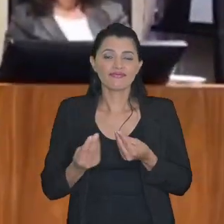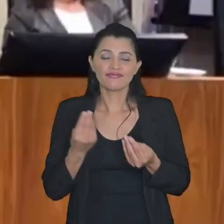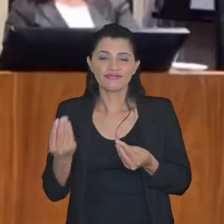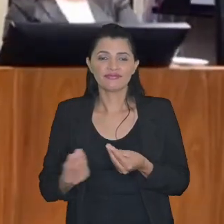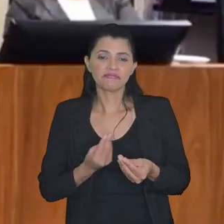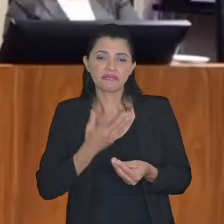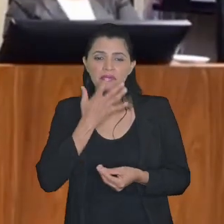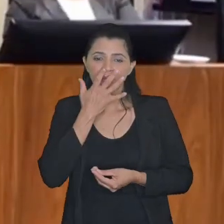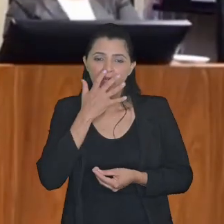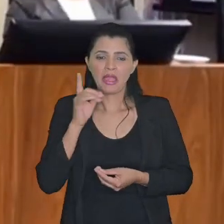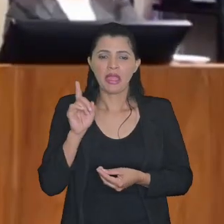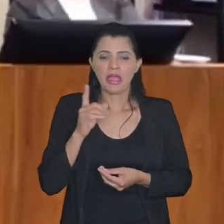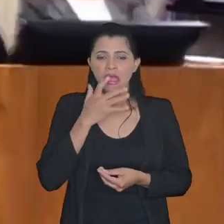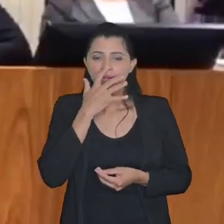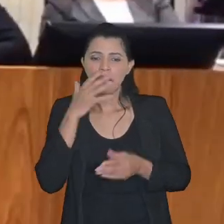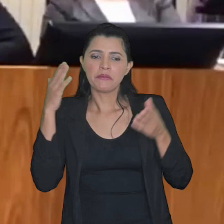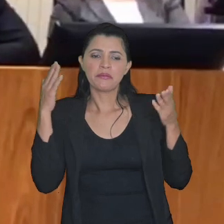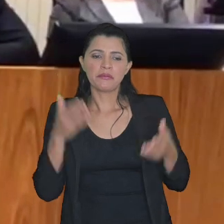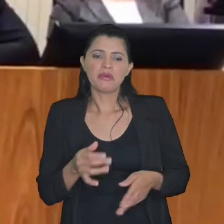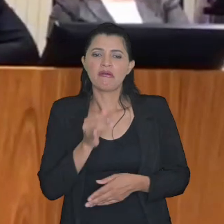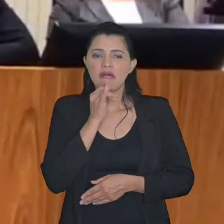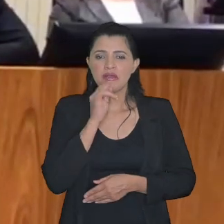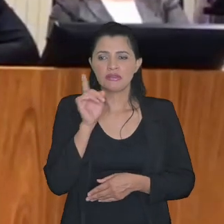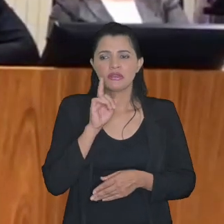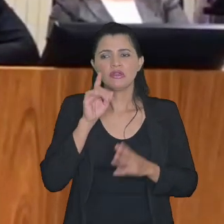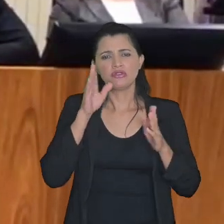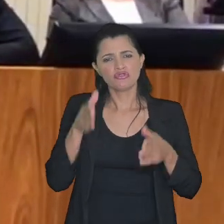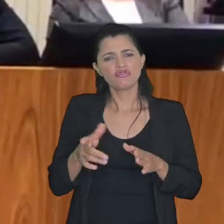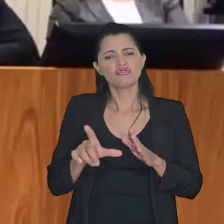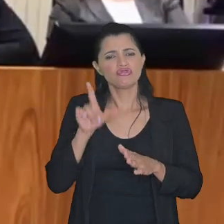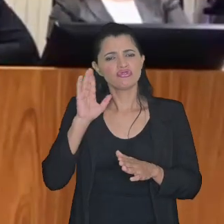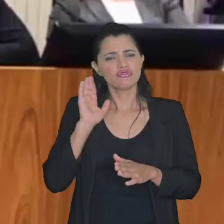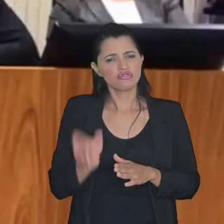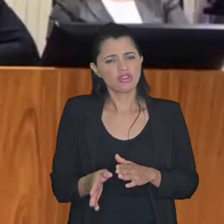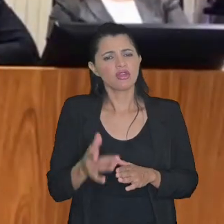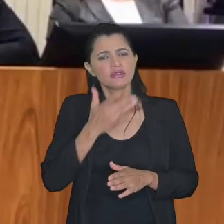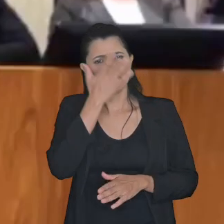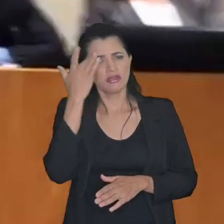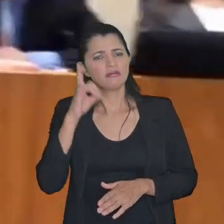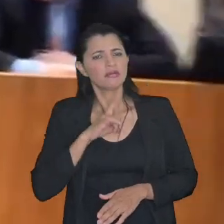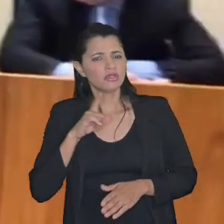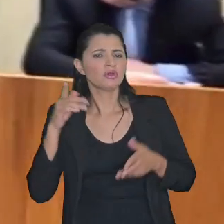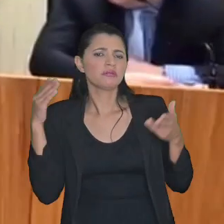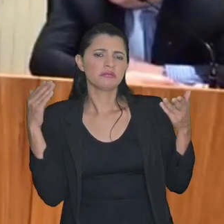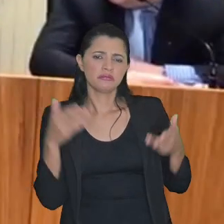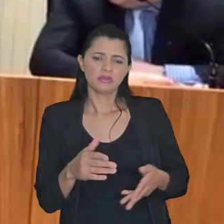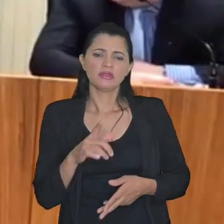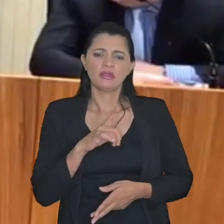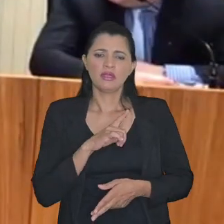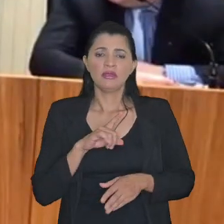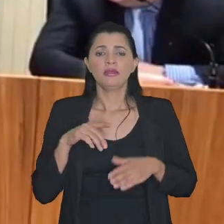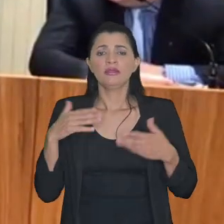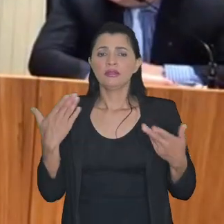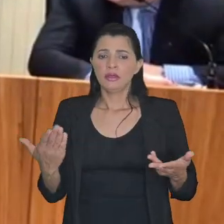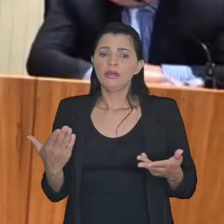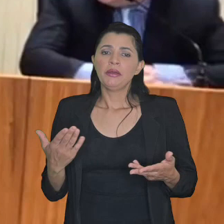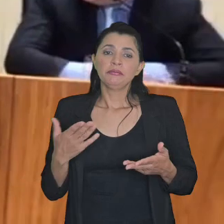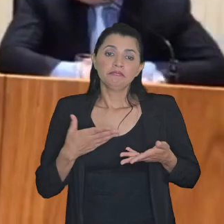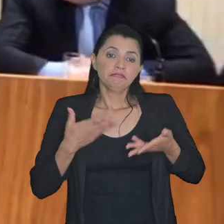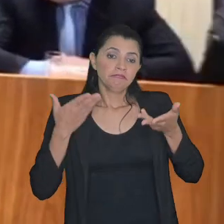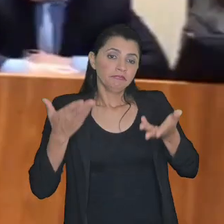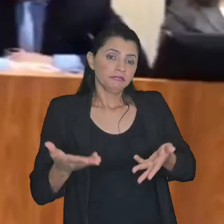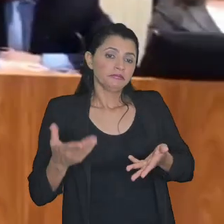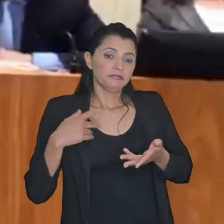que não tínhamos participado ainda acho que só a Peja Feira participava a gente já participou participa fomos